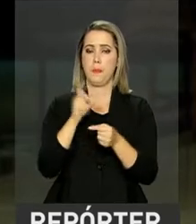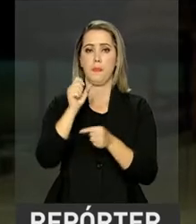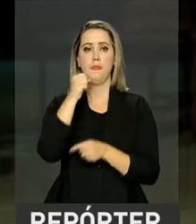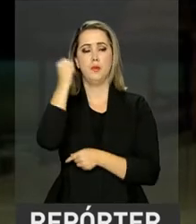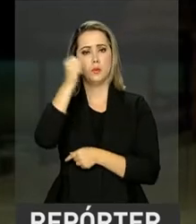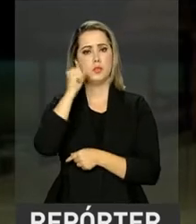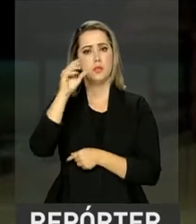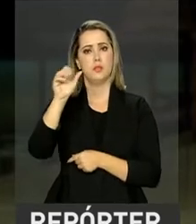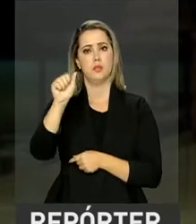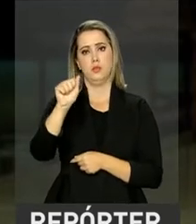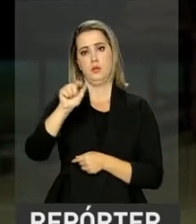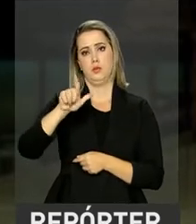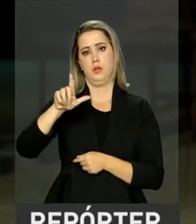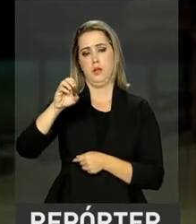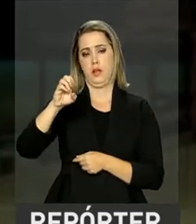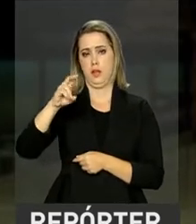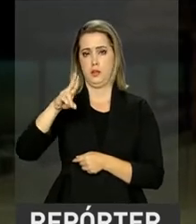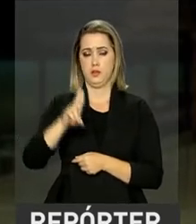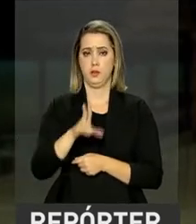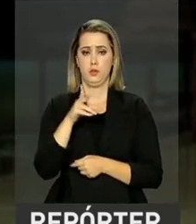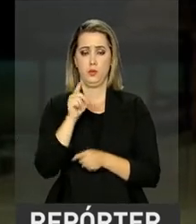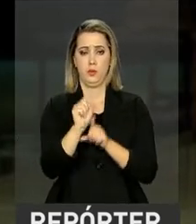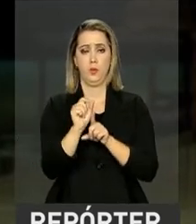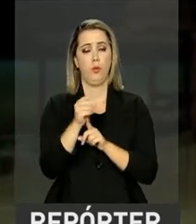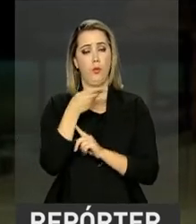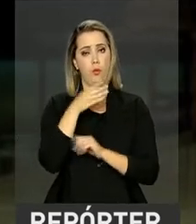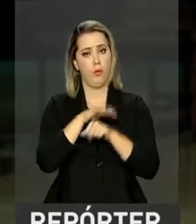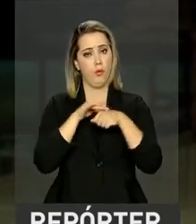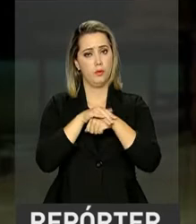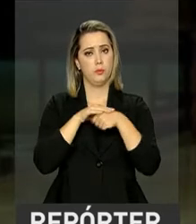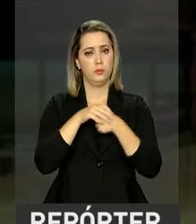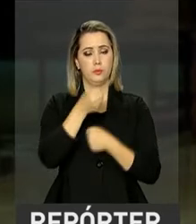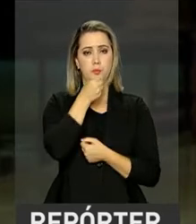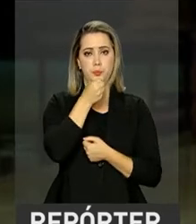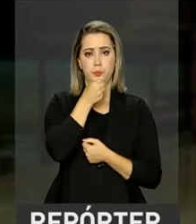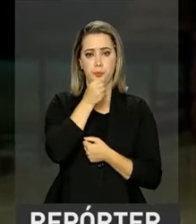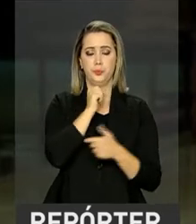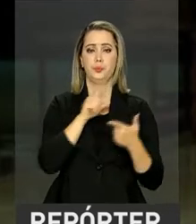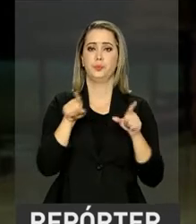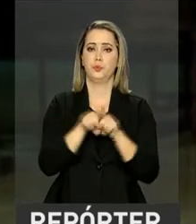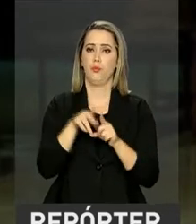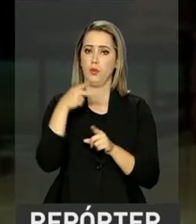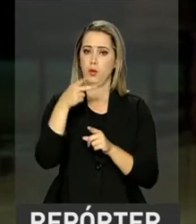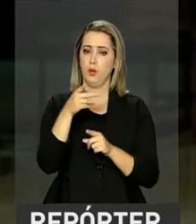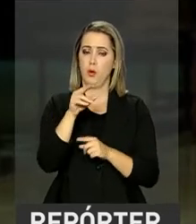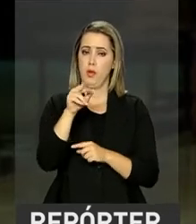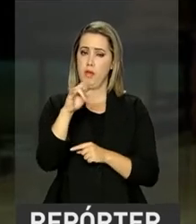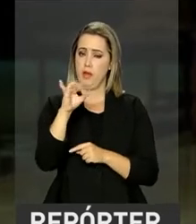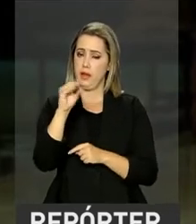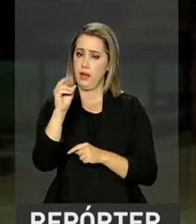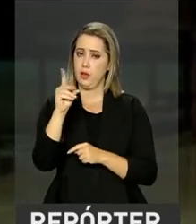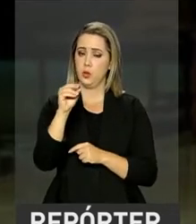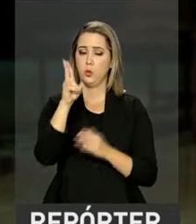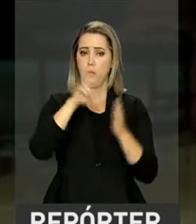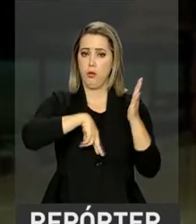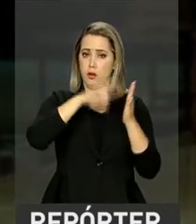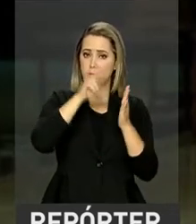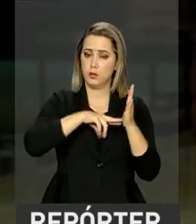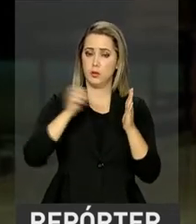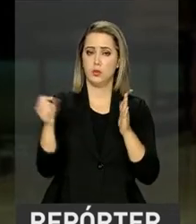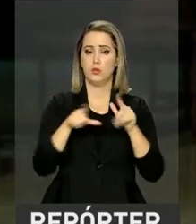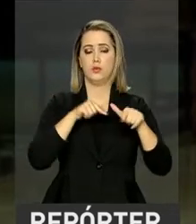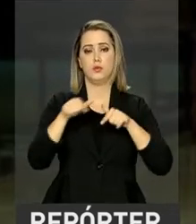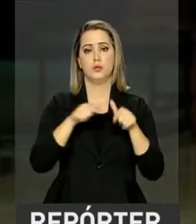e Ricardo Ferraz conversaram com a imprensa. Ricardo Ferraz é o relator da reforma trabalhista no Senado. O grupo